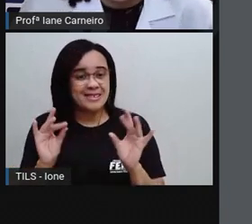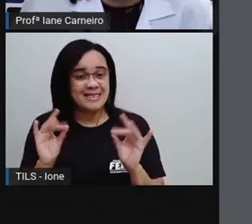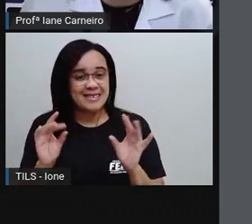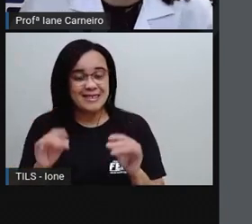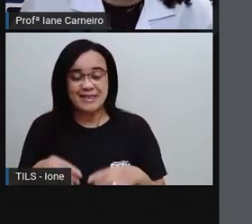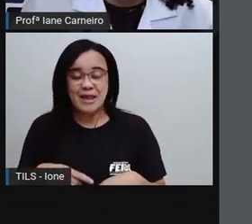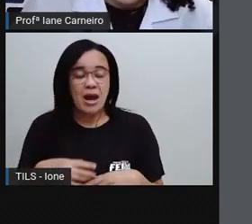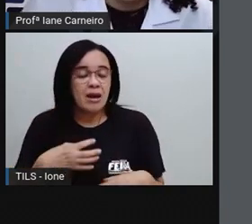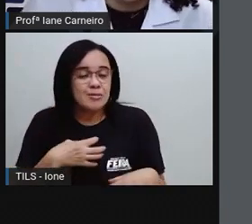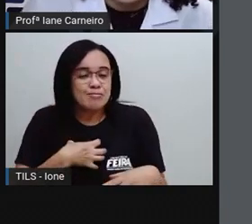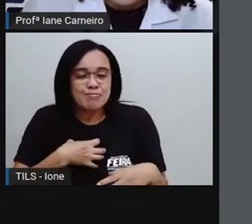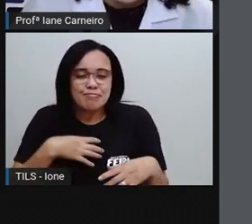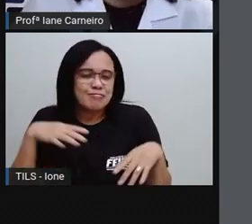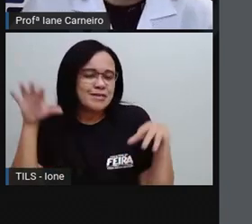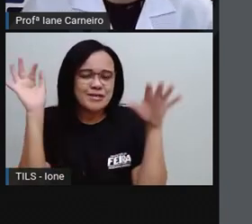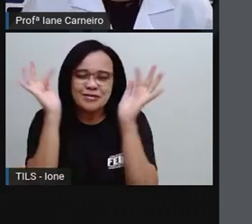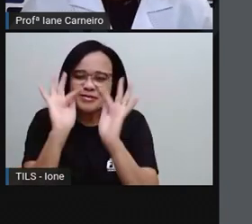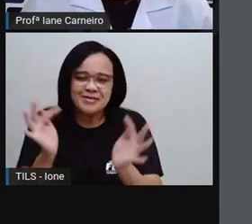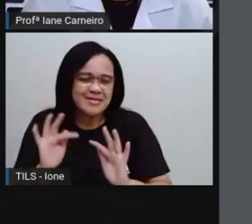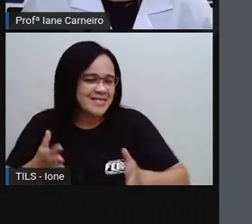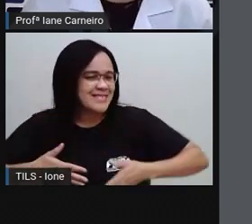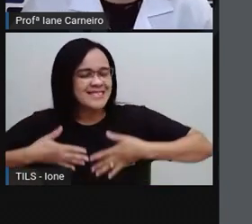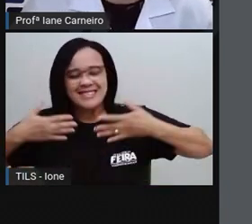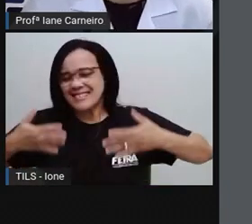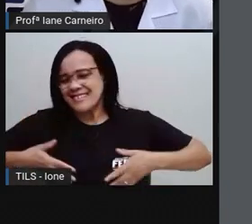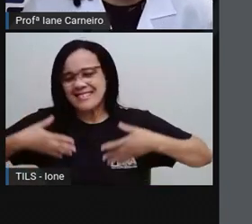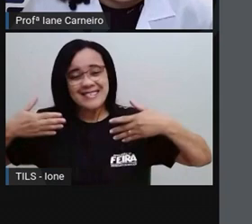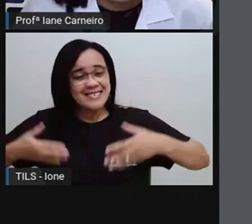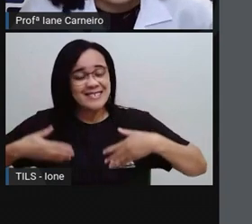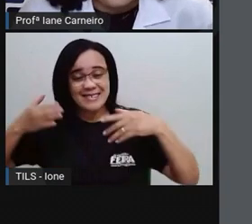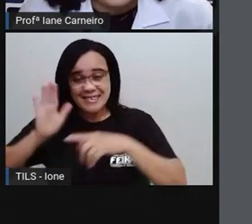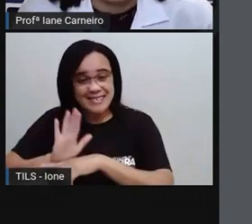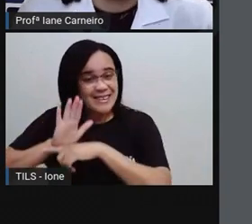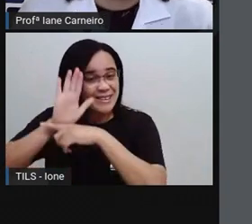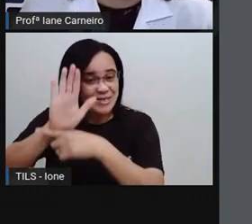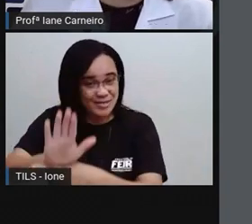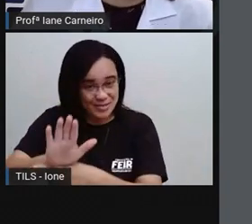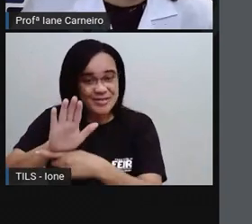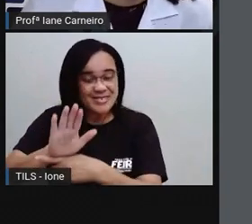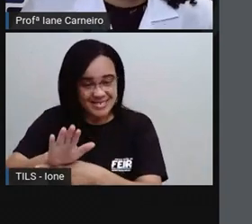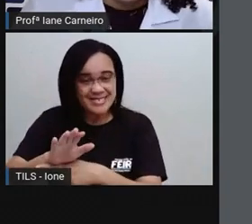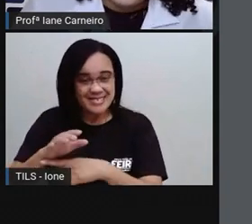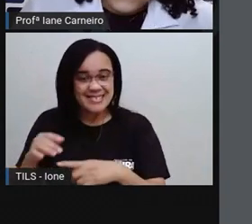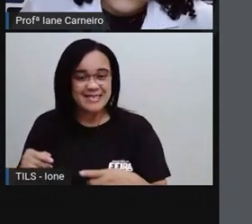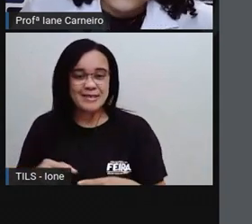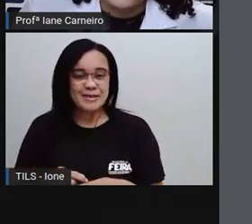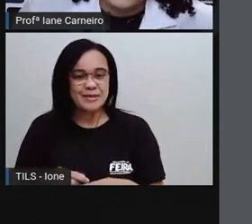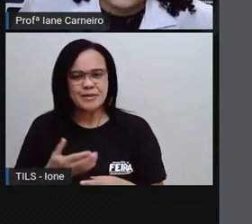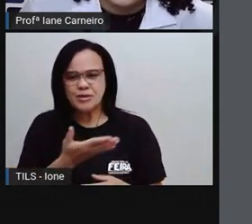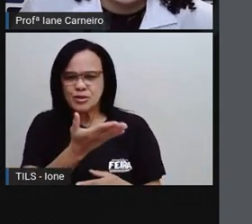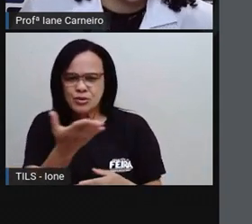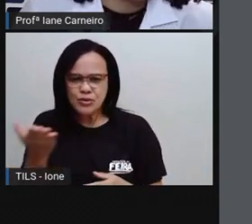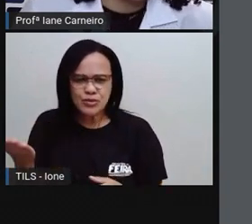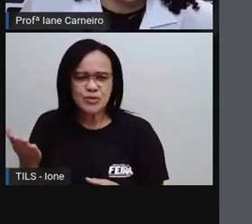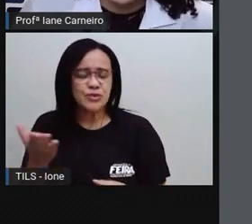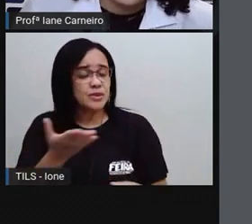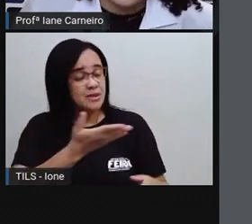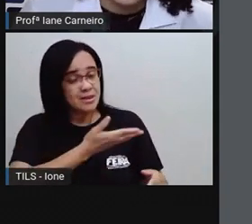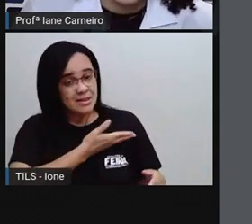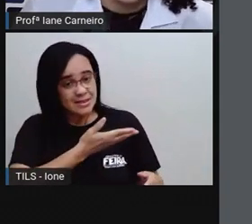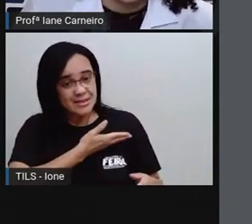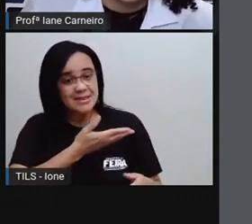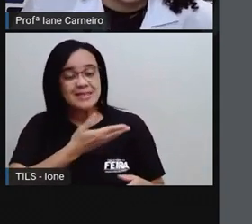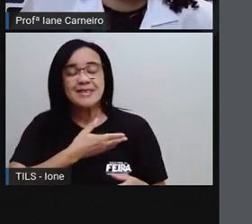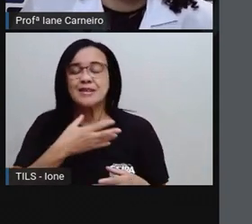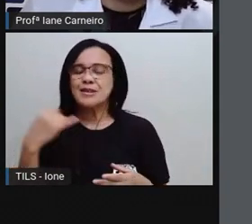alegre em poder ajudar as flores desse jardim. Disse Plim Plim. Você e suas amiguinhas são muito